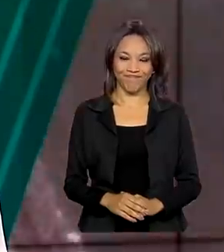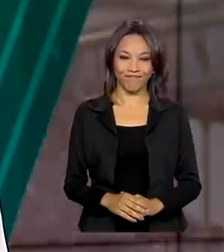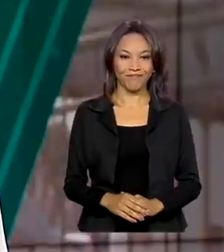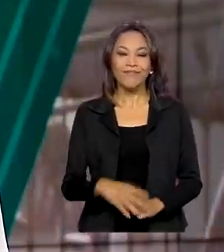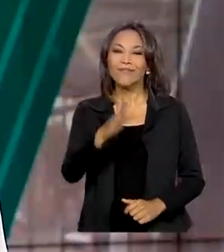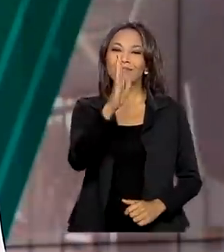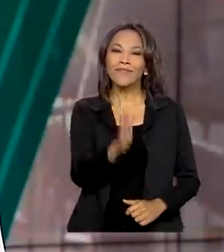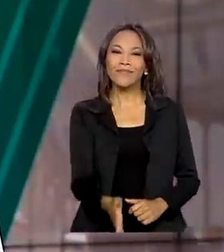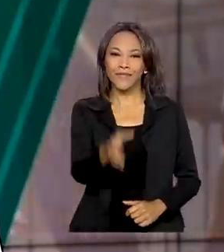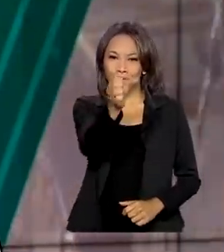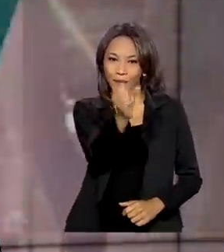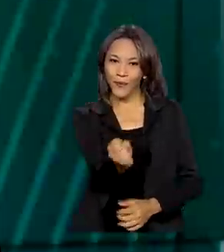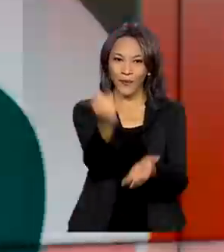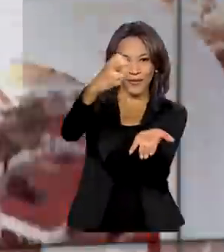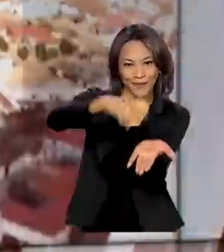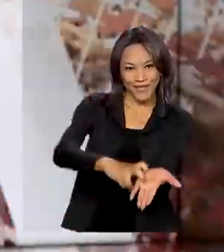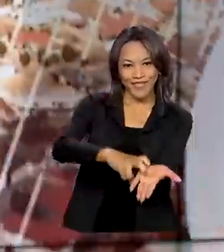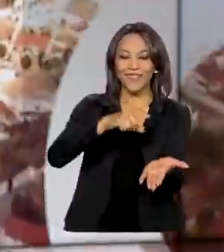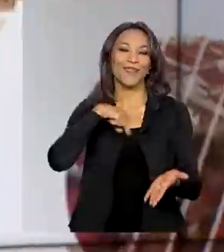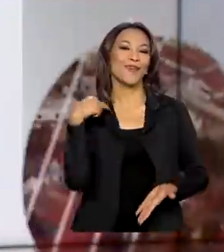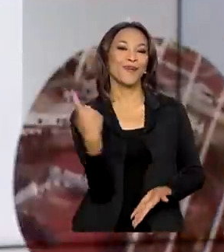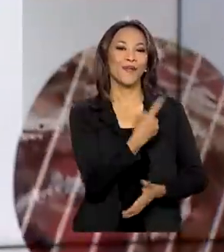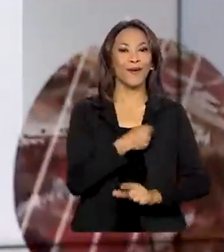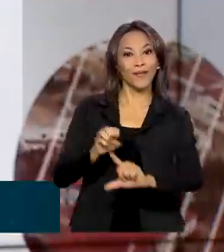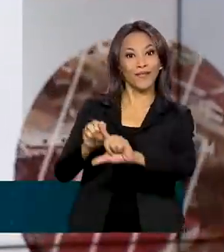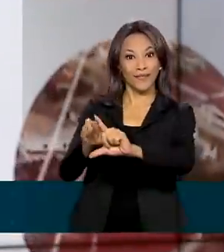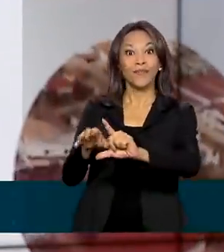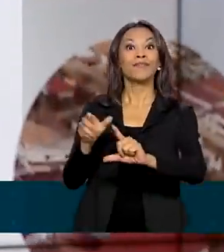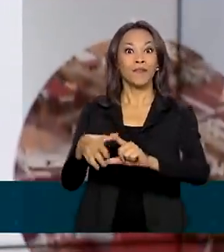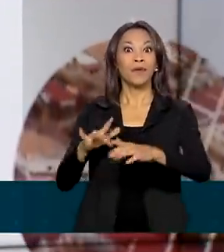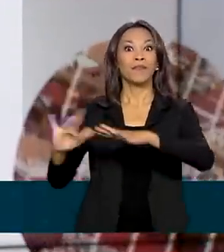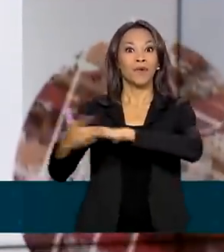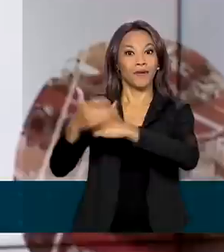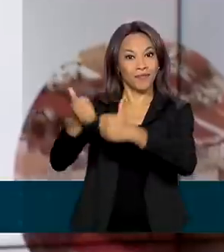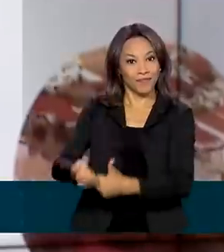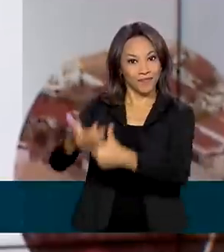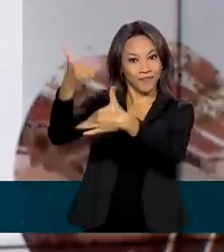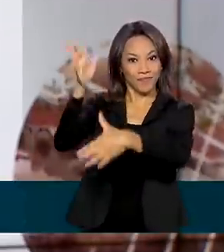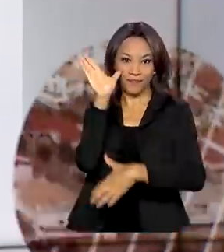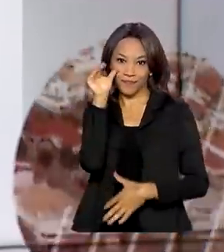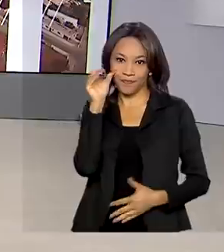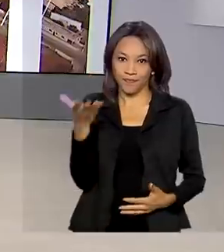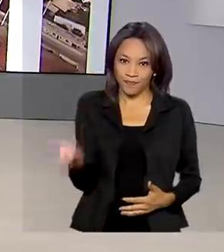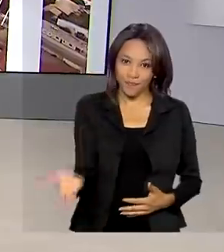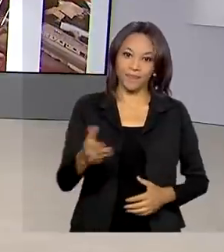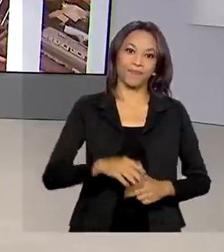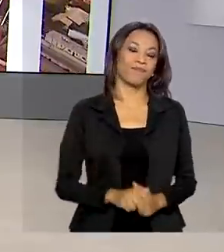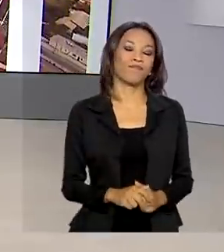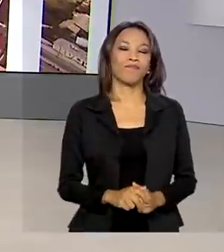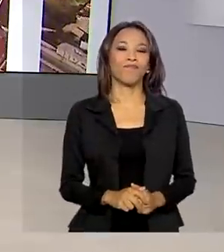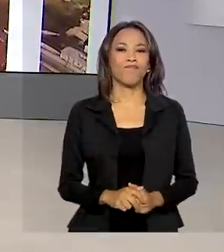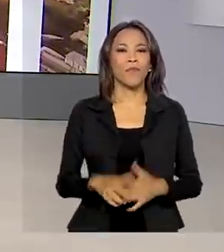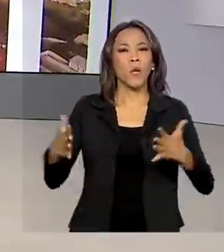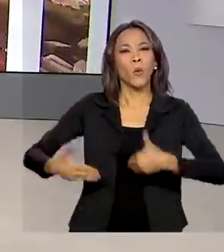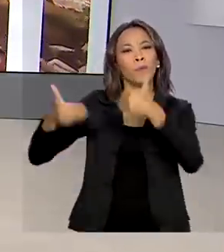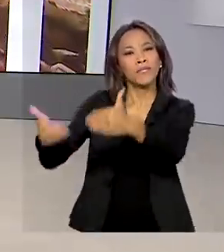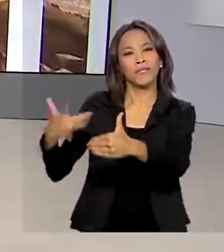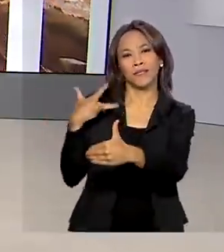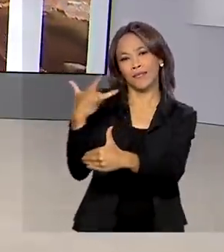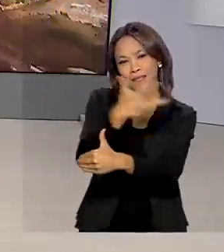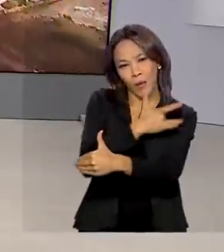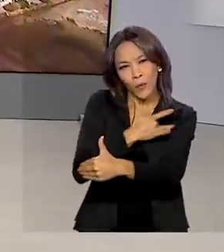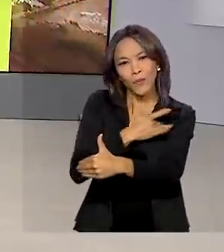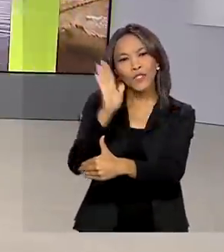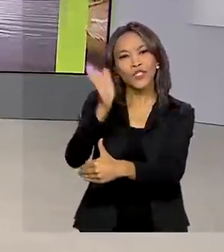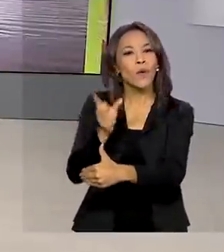São 8 horas da manhã, nós estamos ao vivo também pelas redes sociais. O Ministério da Saúde está